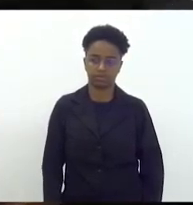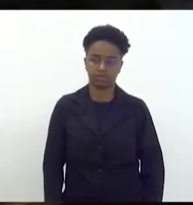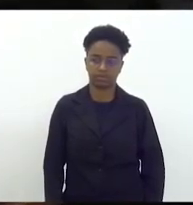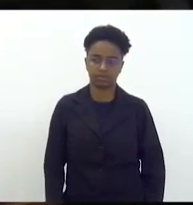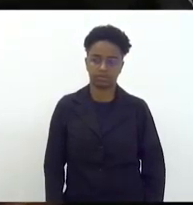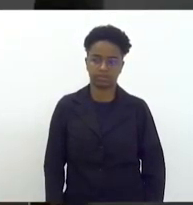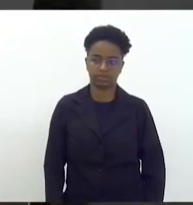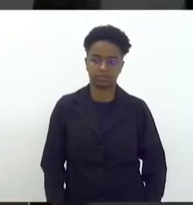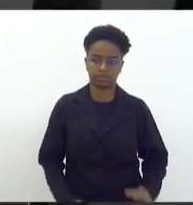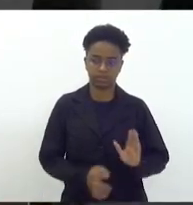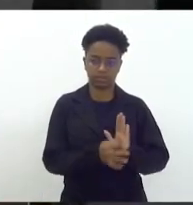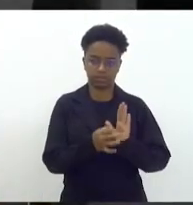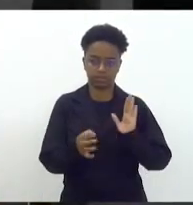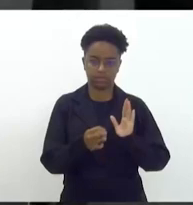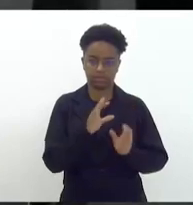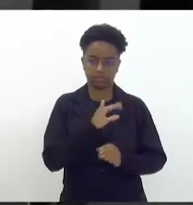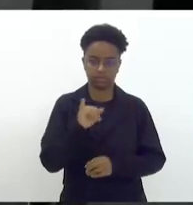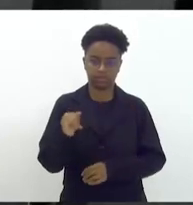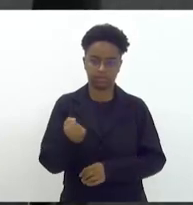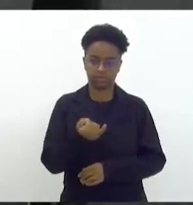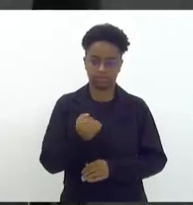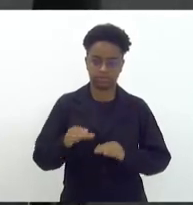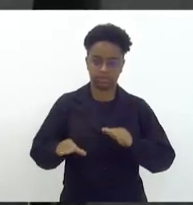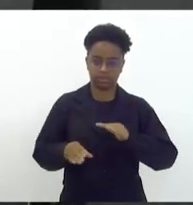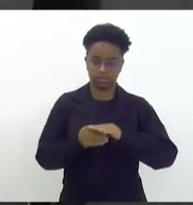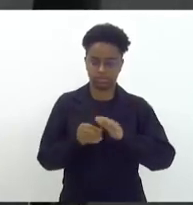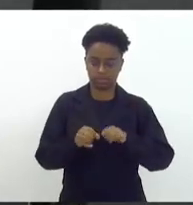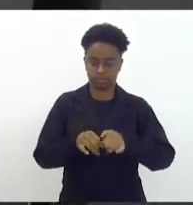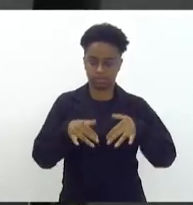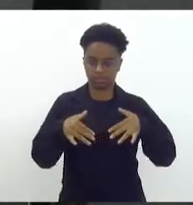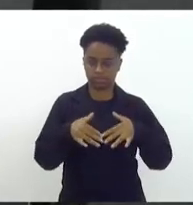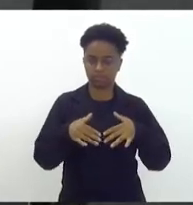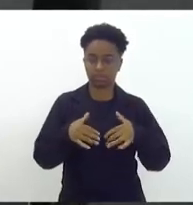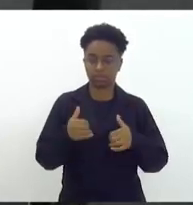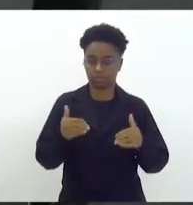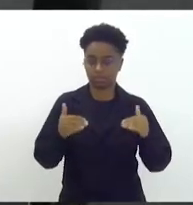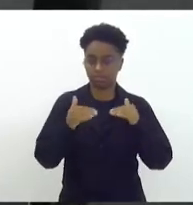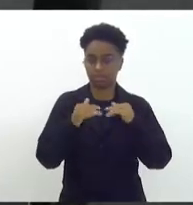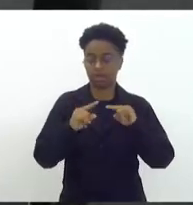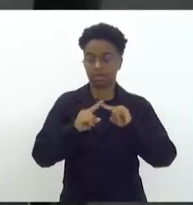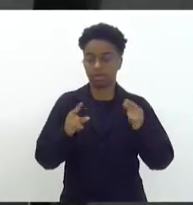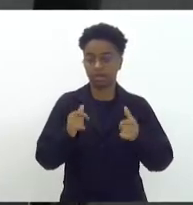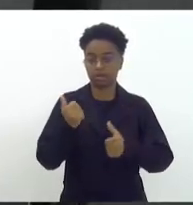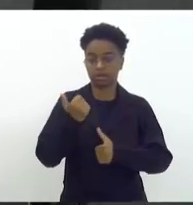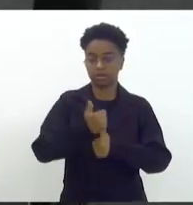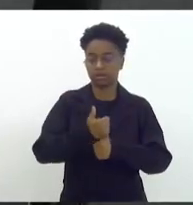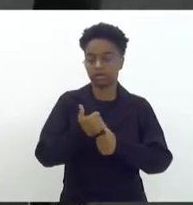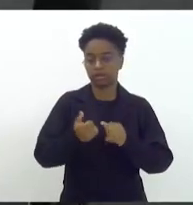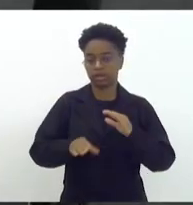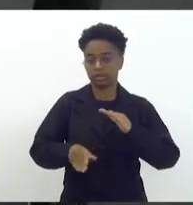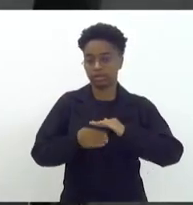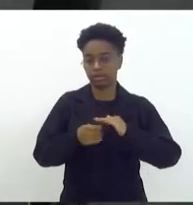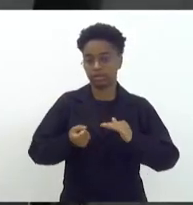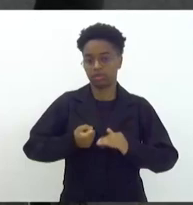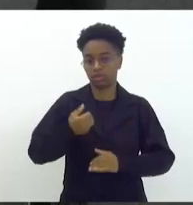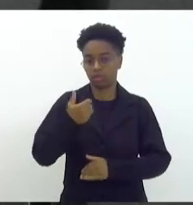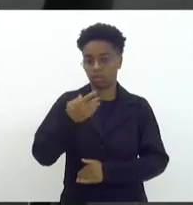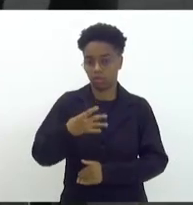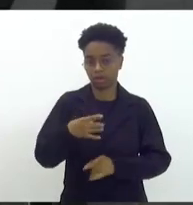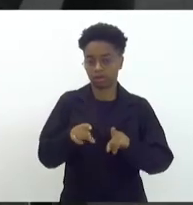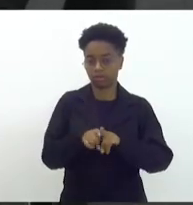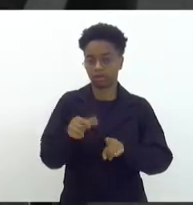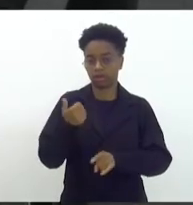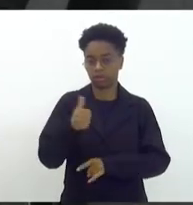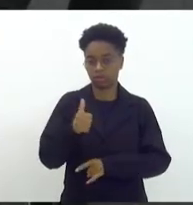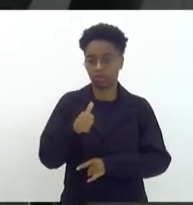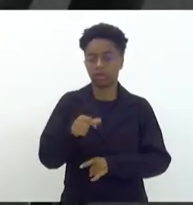Parecer da CCJ, presidente, as emendas de plenário, favorável com subemenda aglutinativa as emendas número 4 e 11, favorável